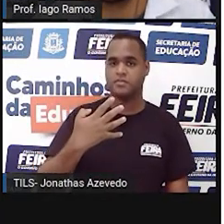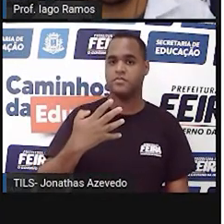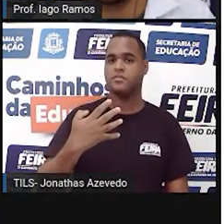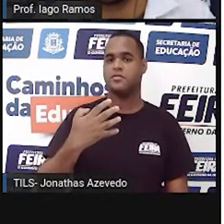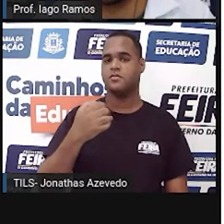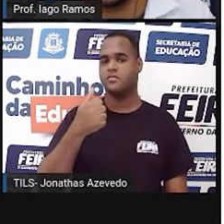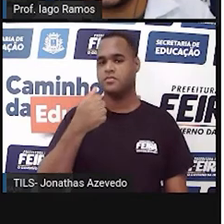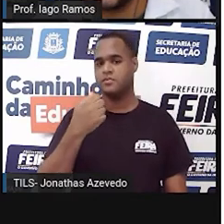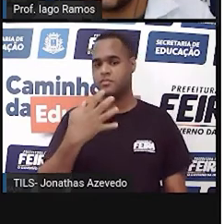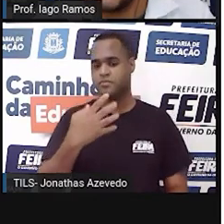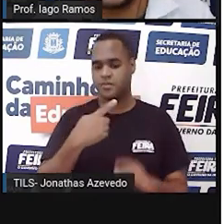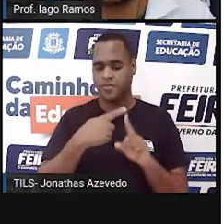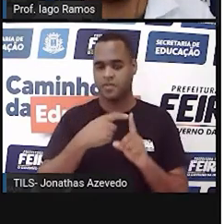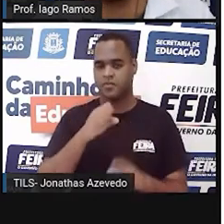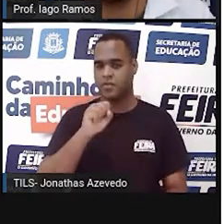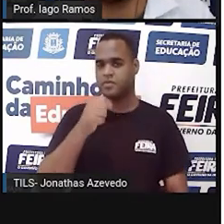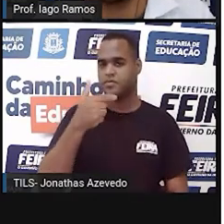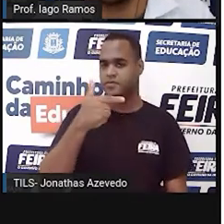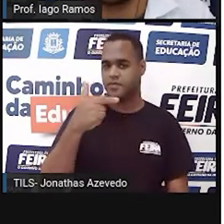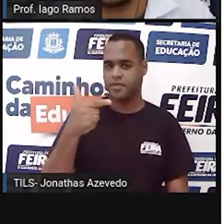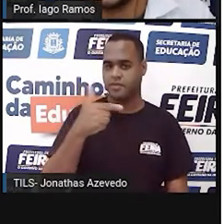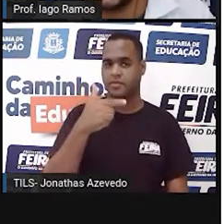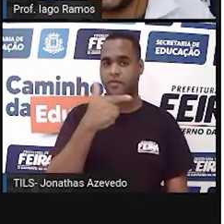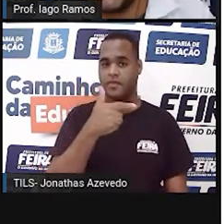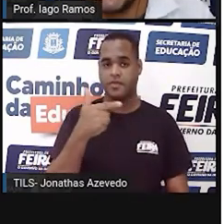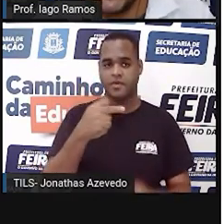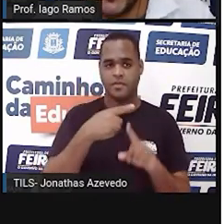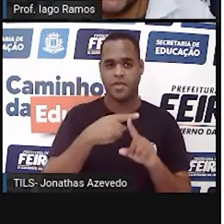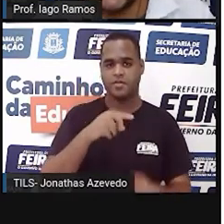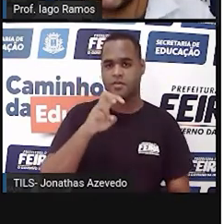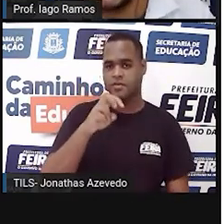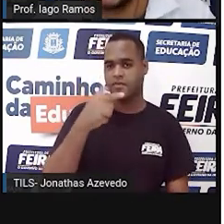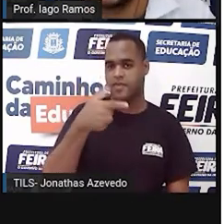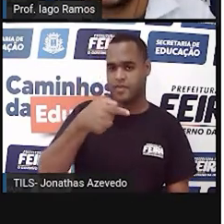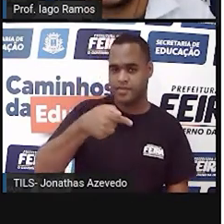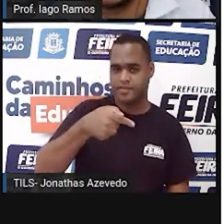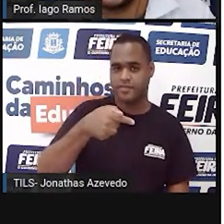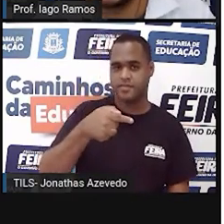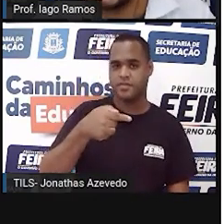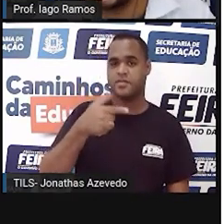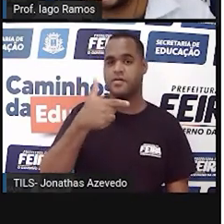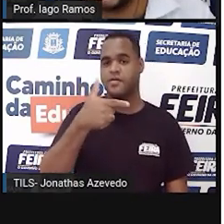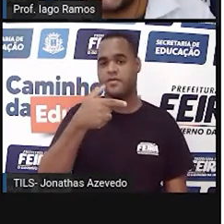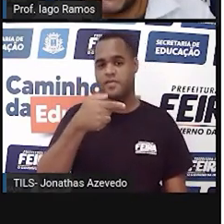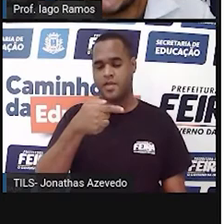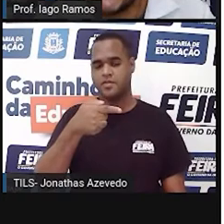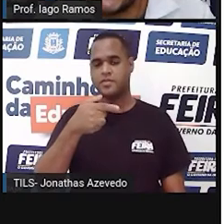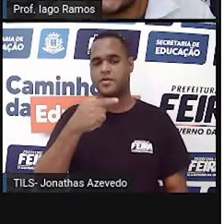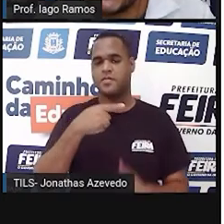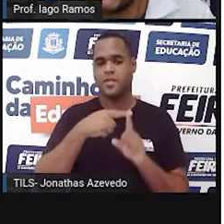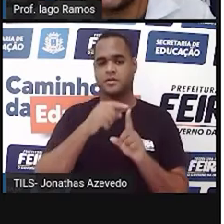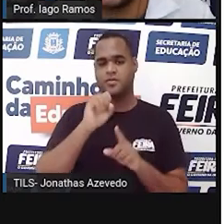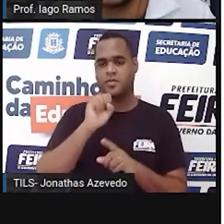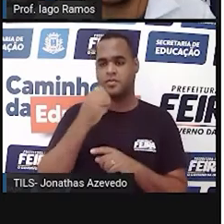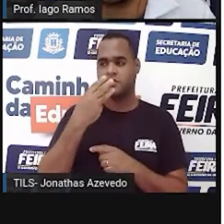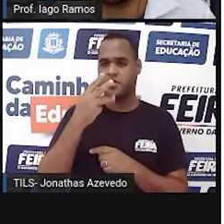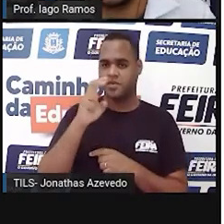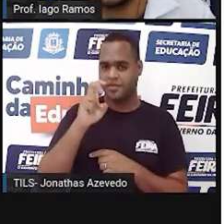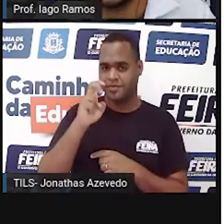14 mais 8, 22. 22 mais 5, 27. 27 mais 8, 35.